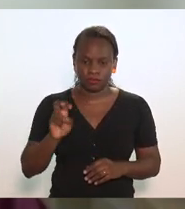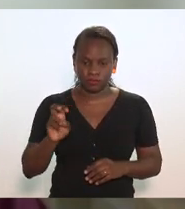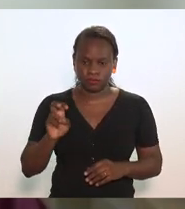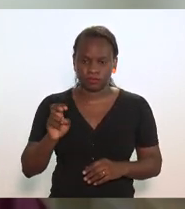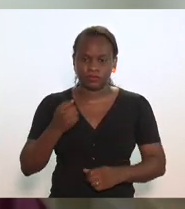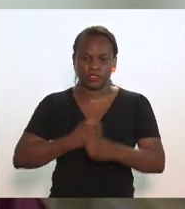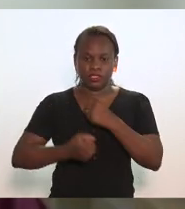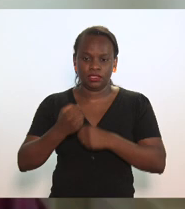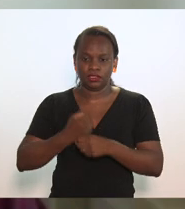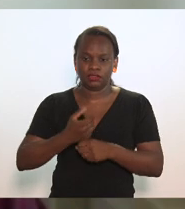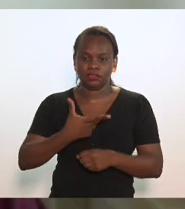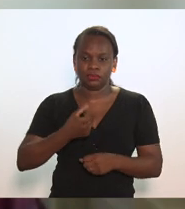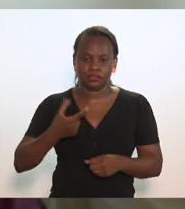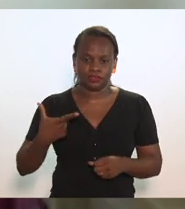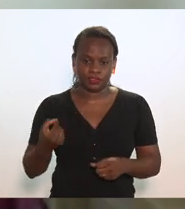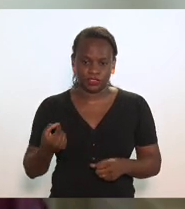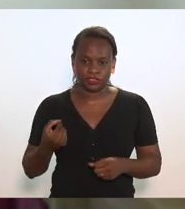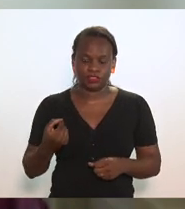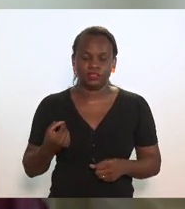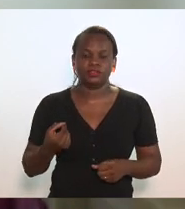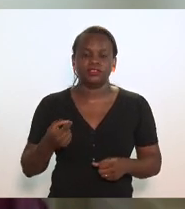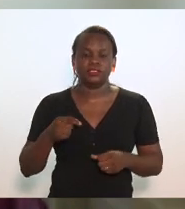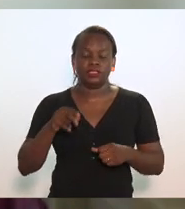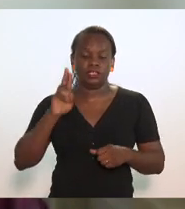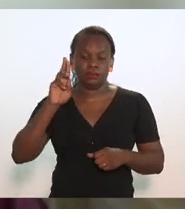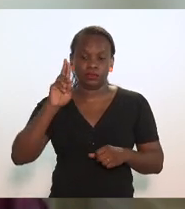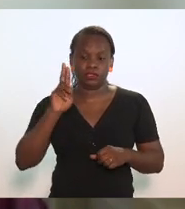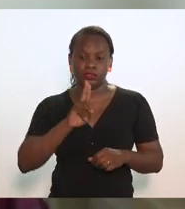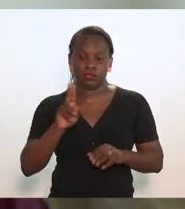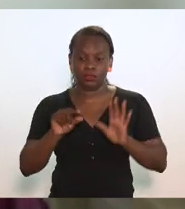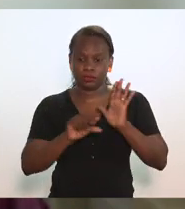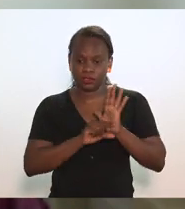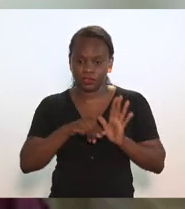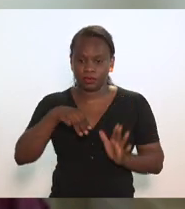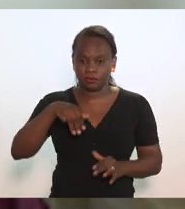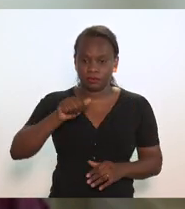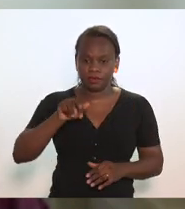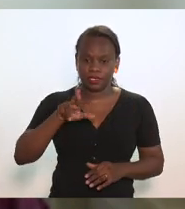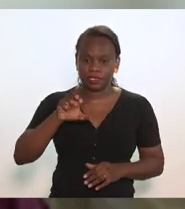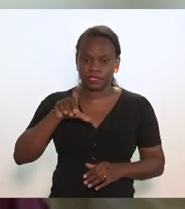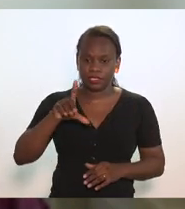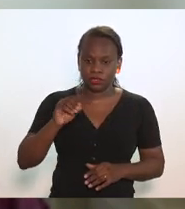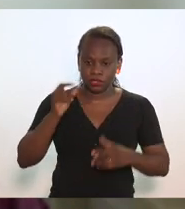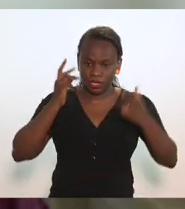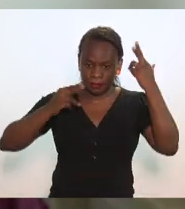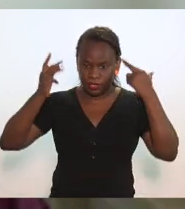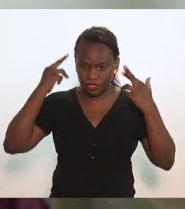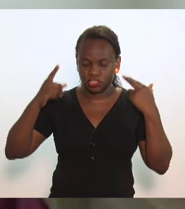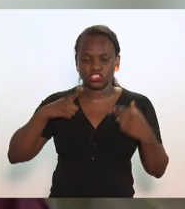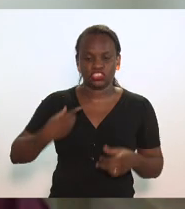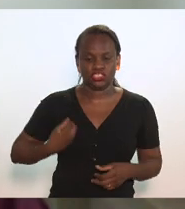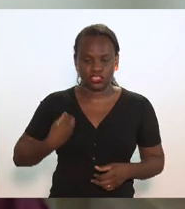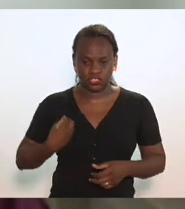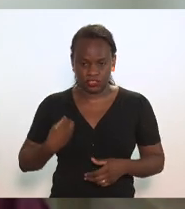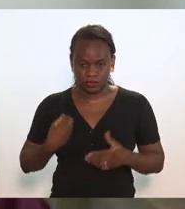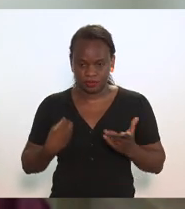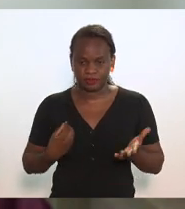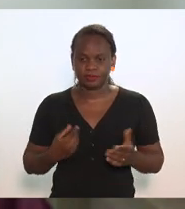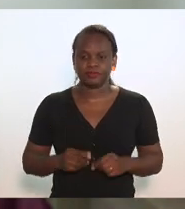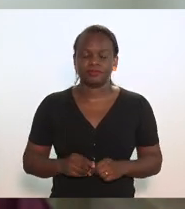de 2020, de autoria do deputado Marcelo Cabelereiro, que se encontra presente,